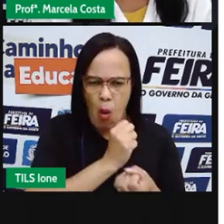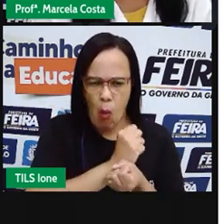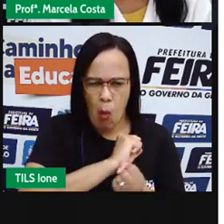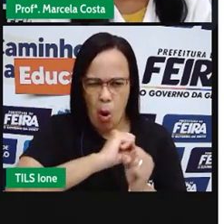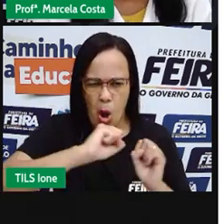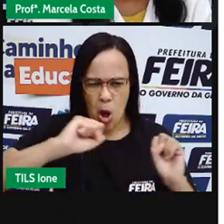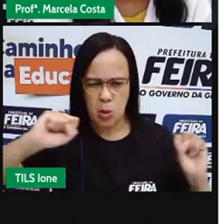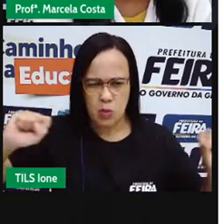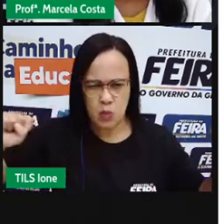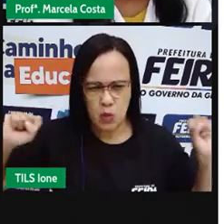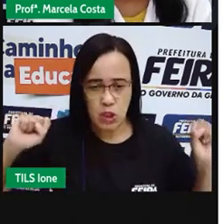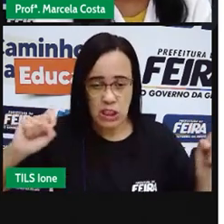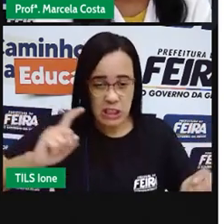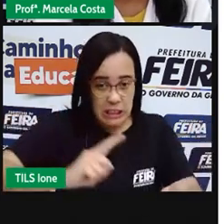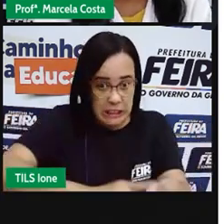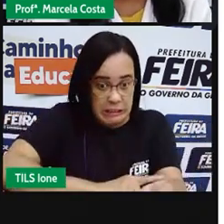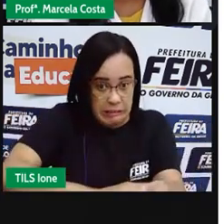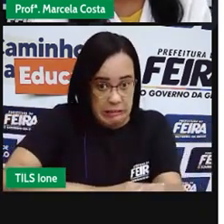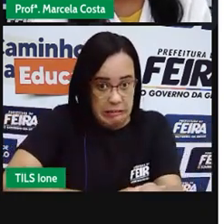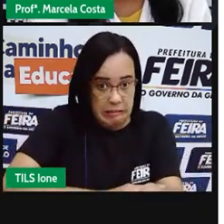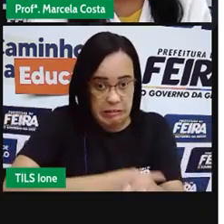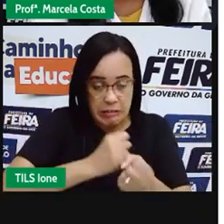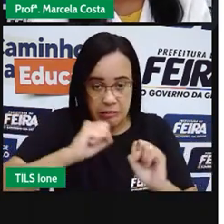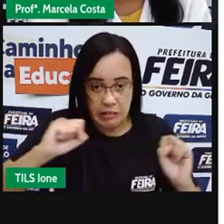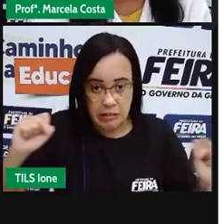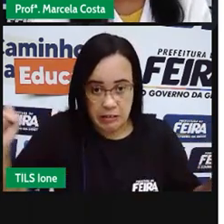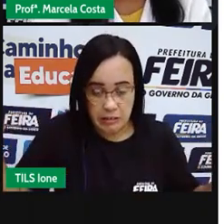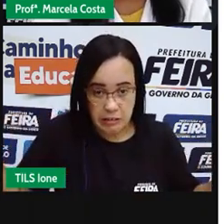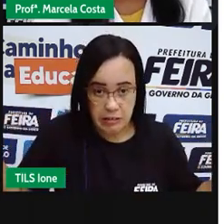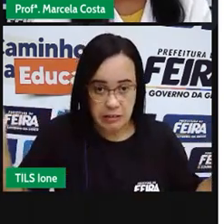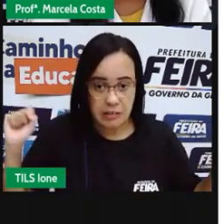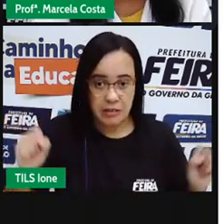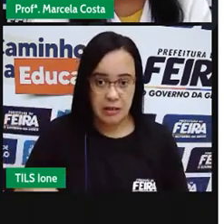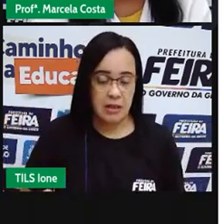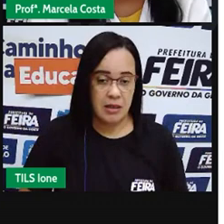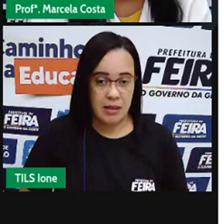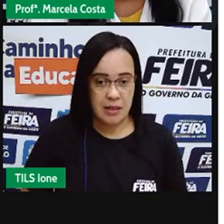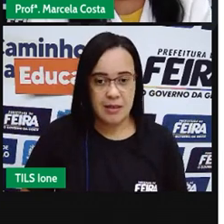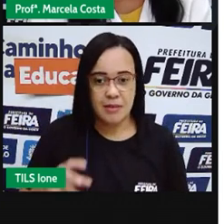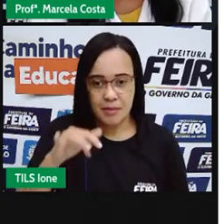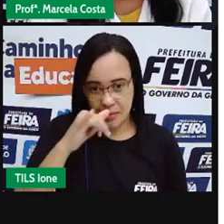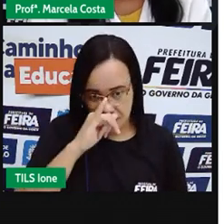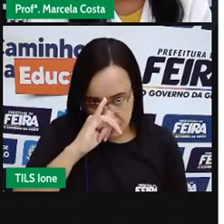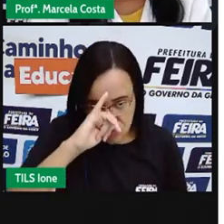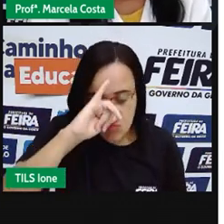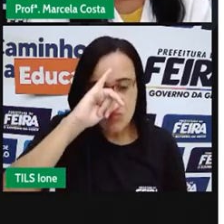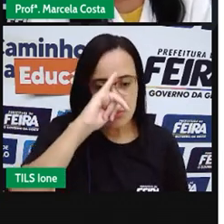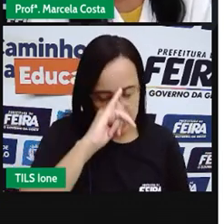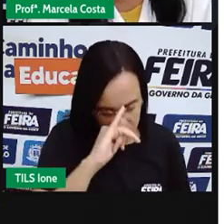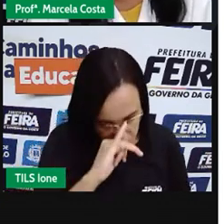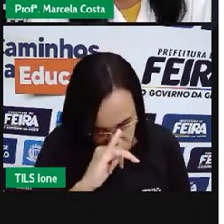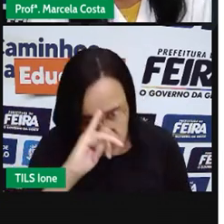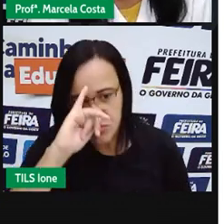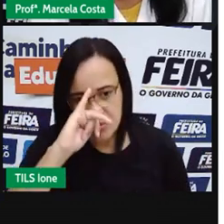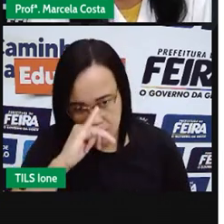ele é irritadiço. Se ele vier na sua direção, você deve sair correndo. É o